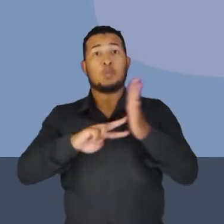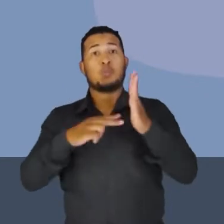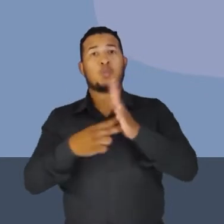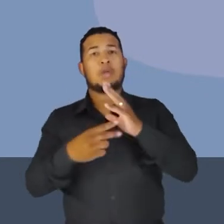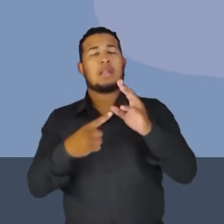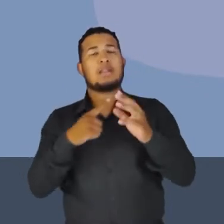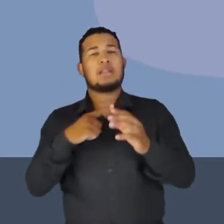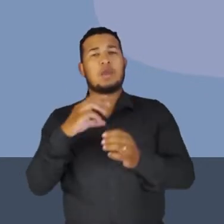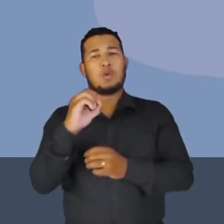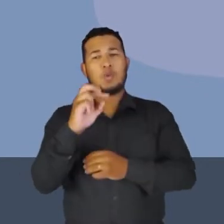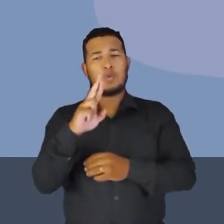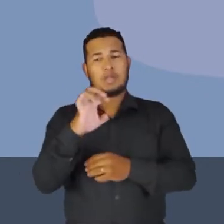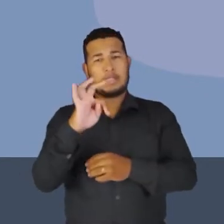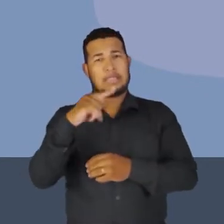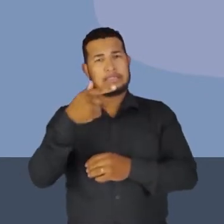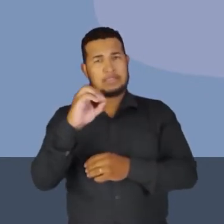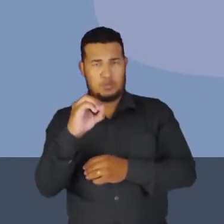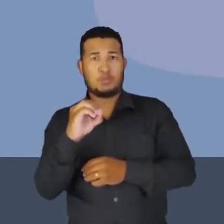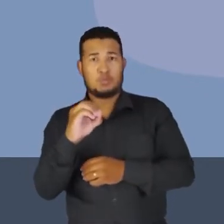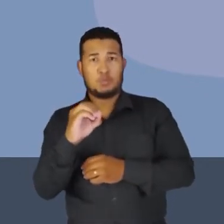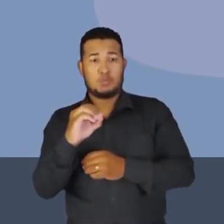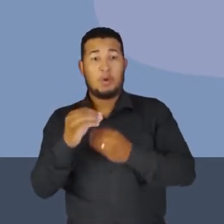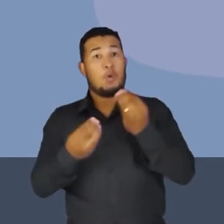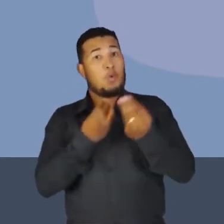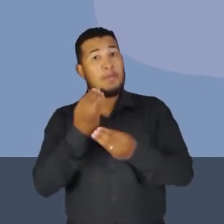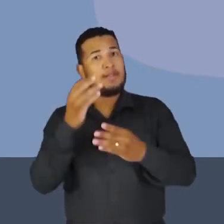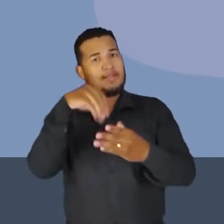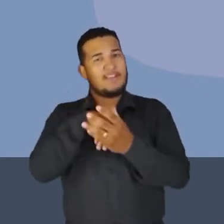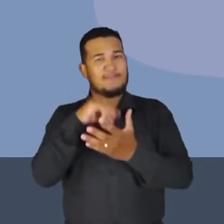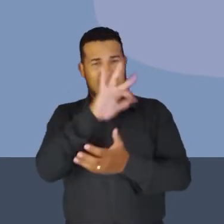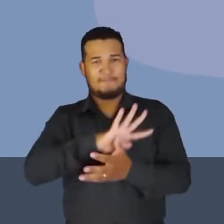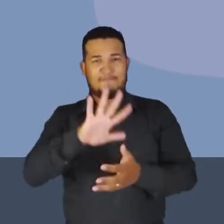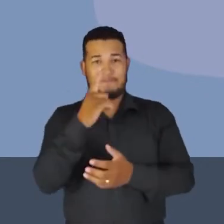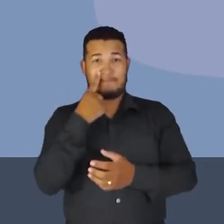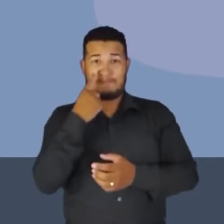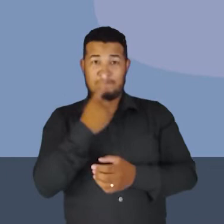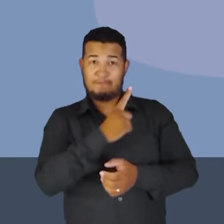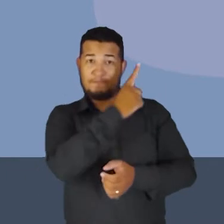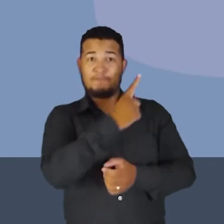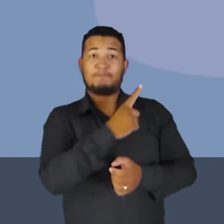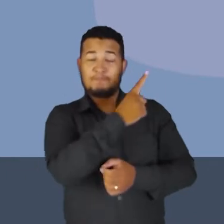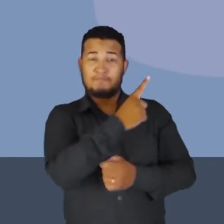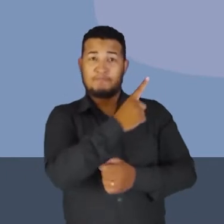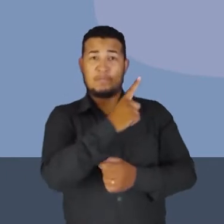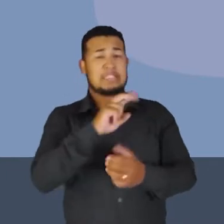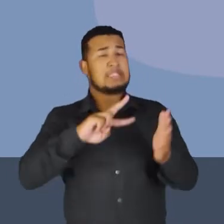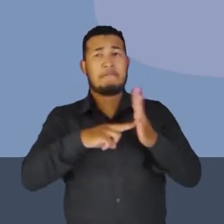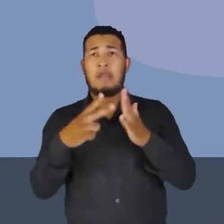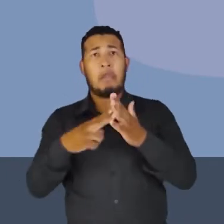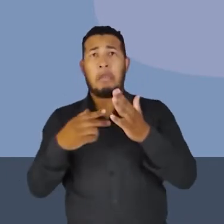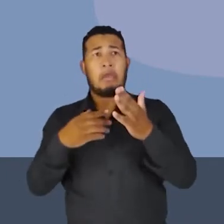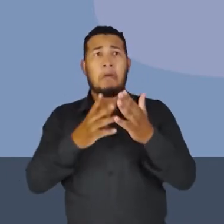ali orientação de campo magnético nessa nossa figura, que está aleatório,